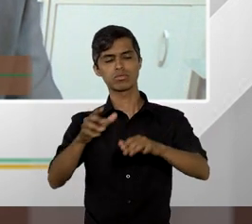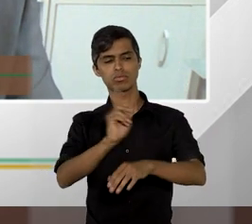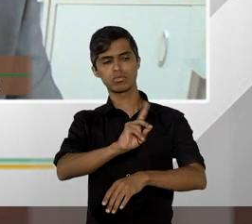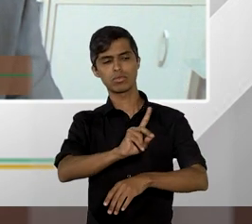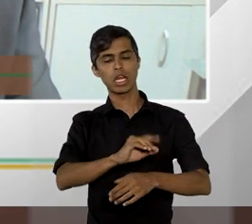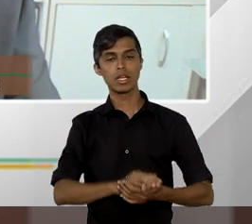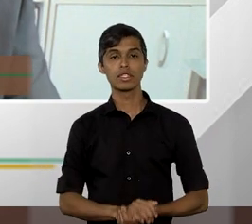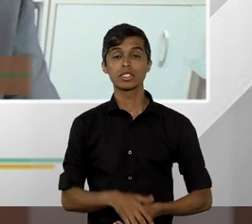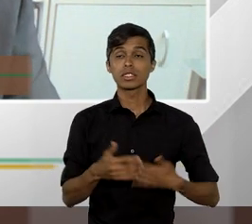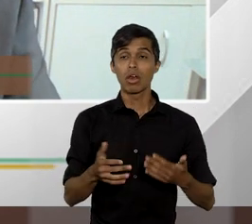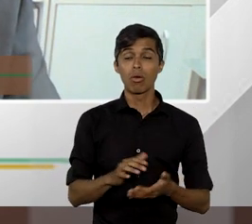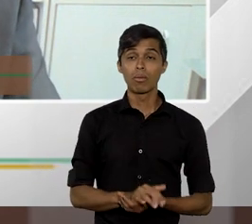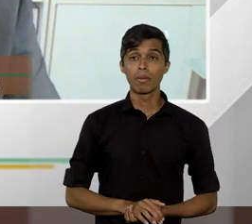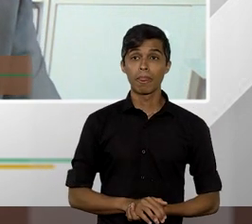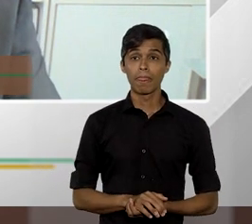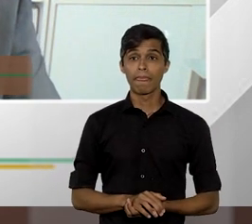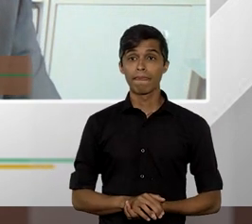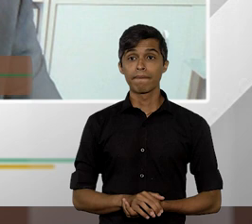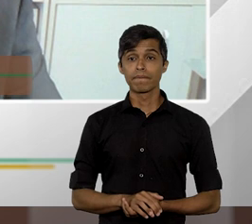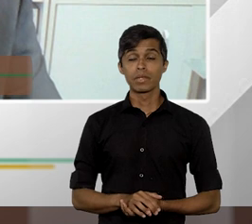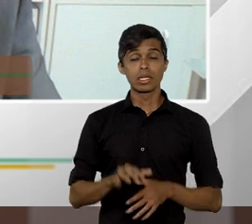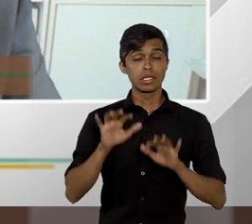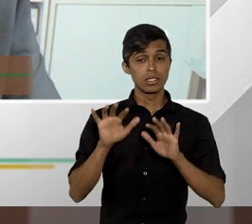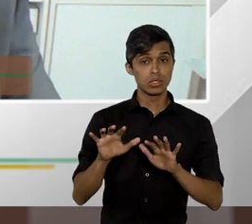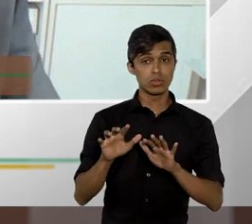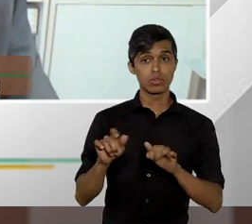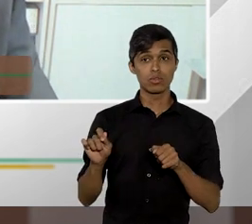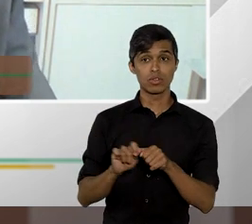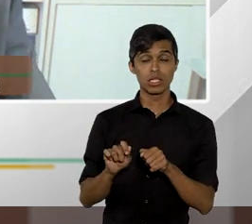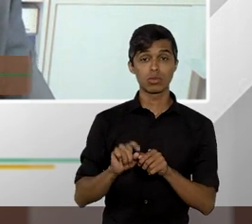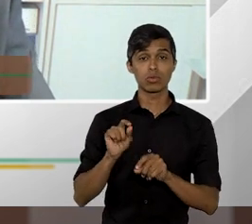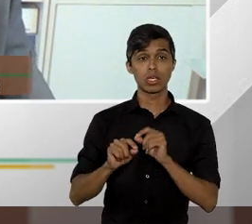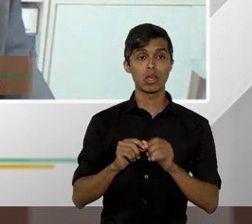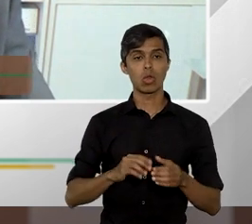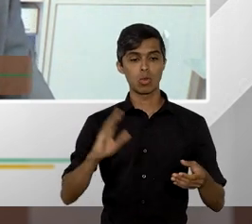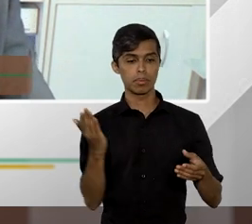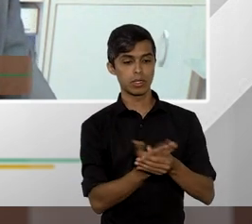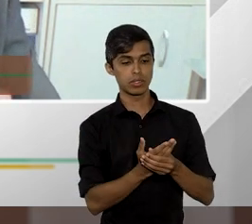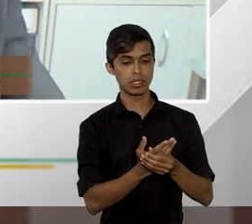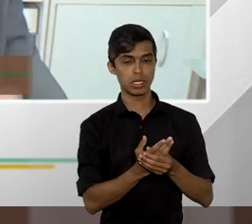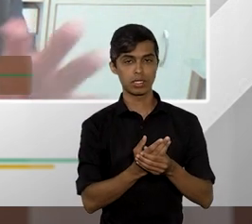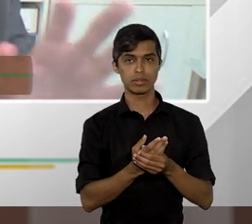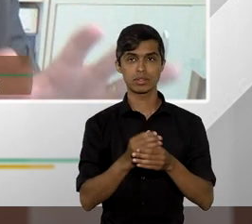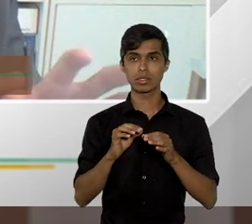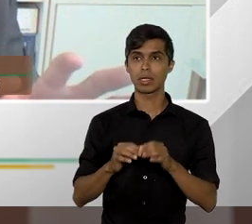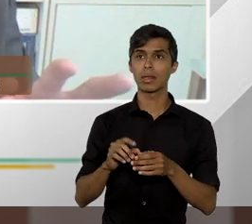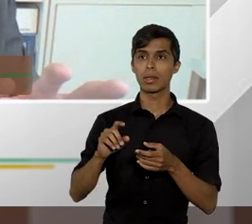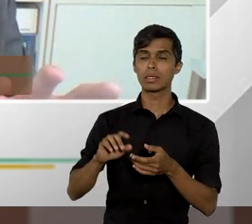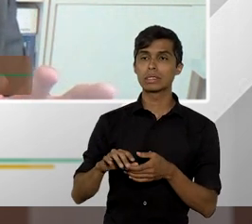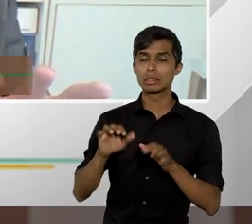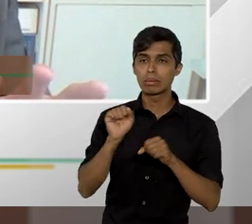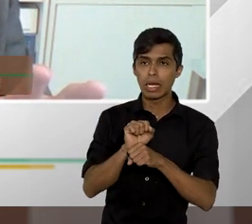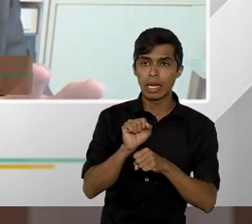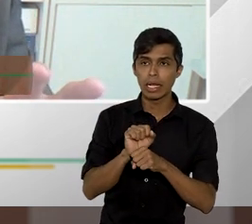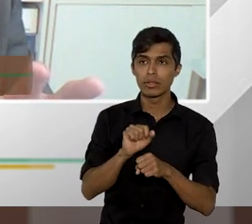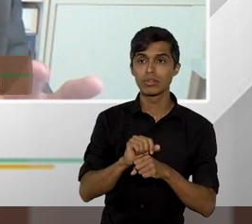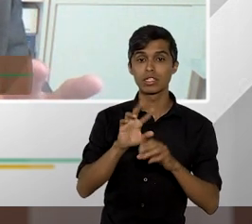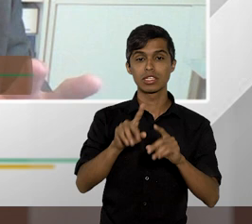isso por exemplo isso fez com que os processos que estavam pendentes no STF fossem devolvidos à origem